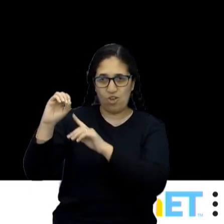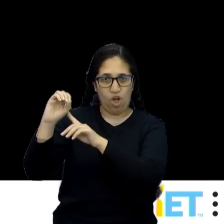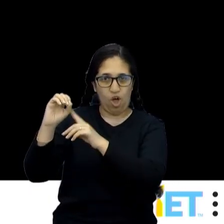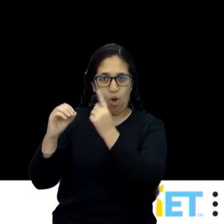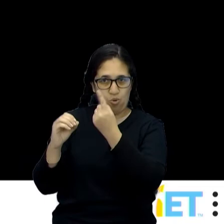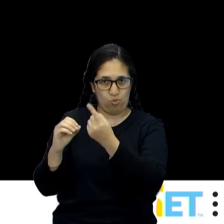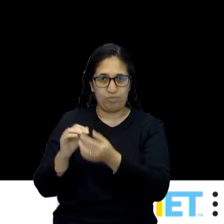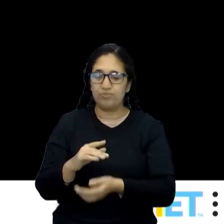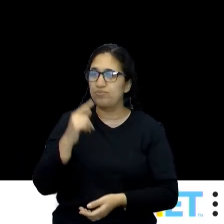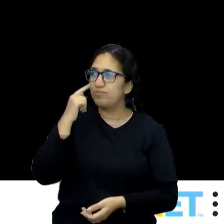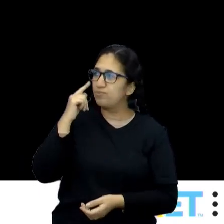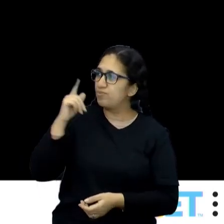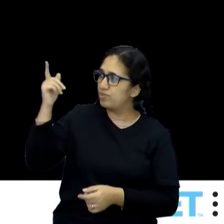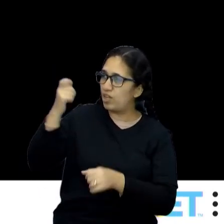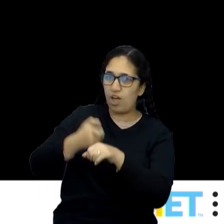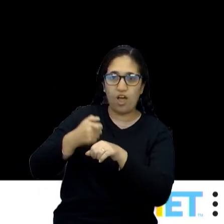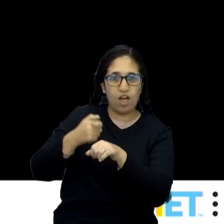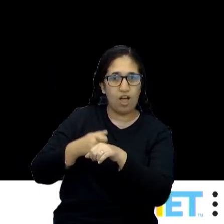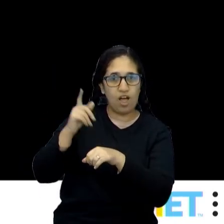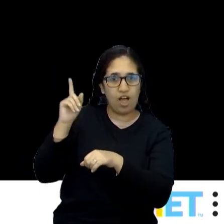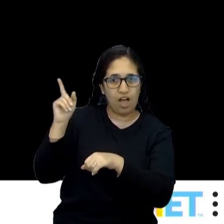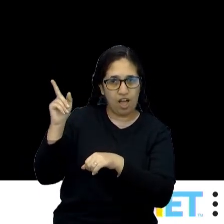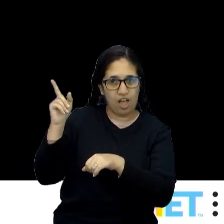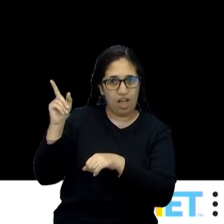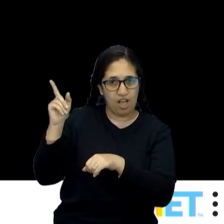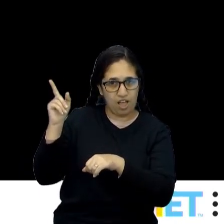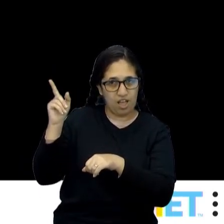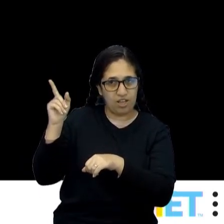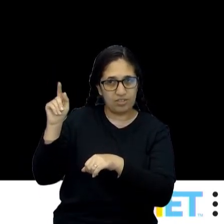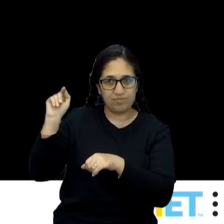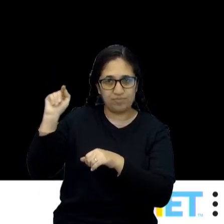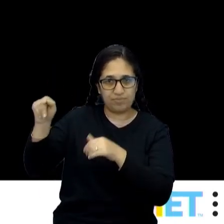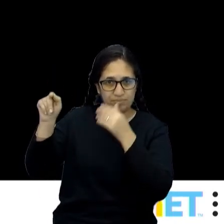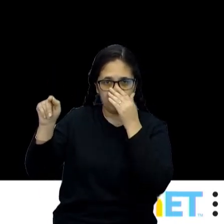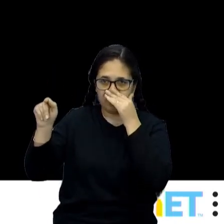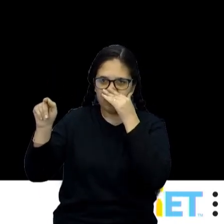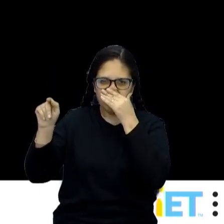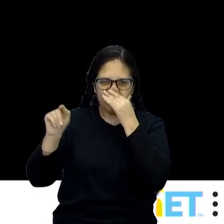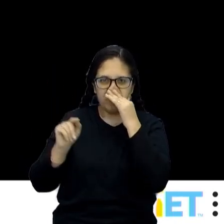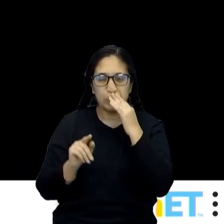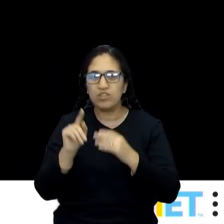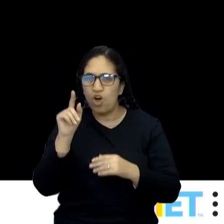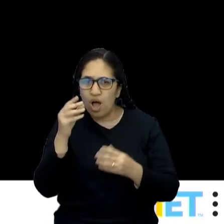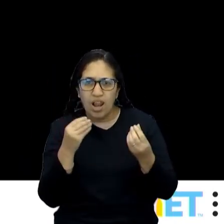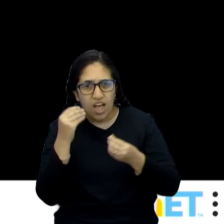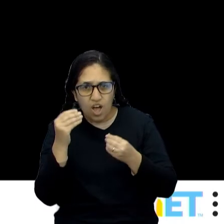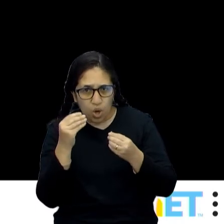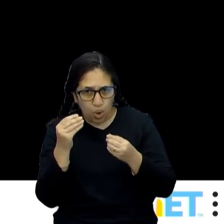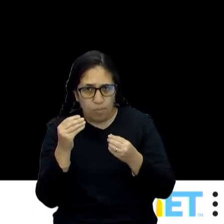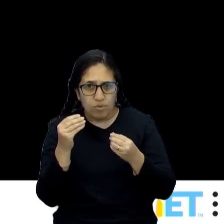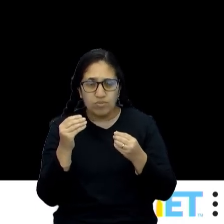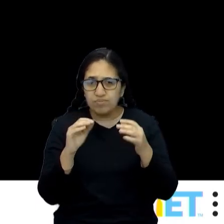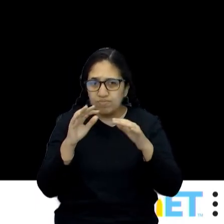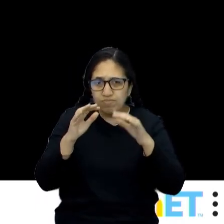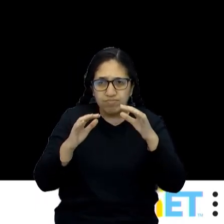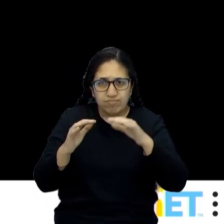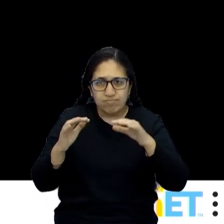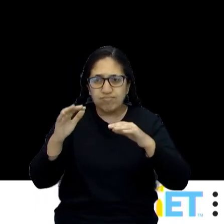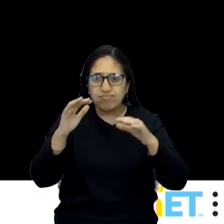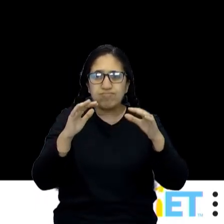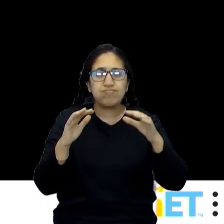o estado sólido da água, veja, só clicar lá no sólido. Olha como que ela se mexe e a gente já sabe que